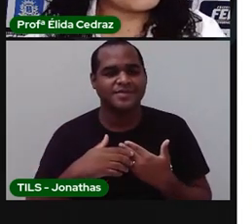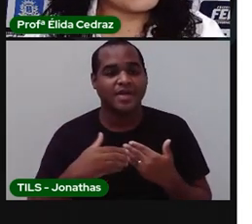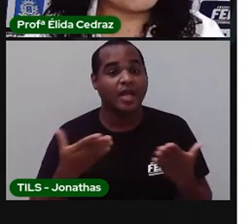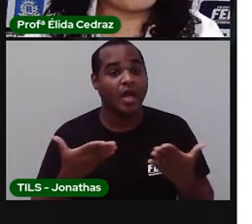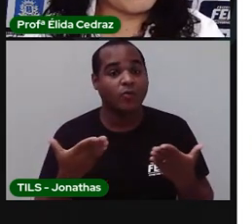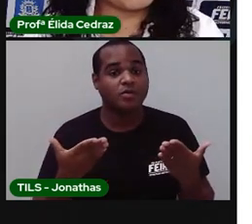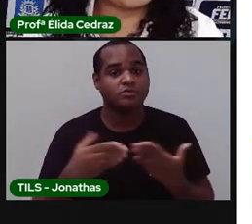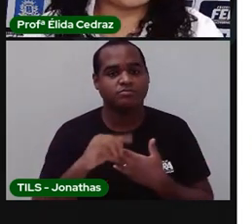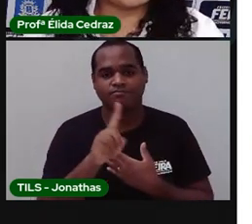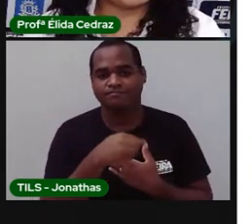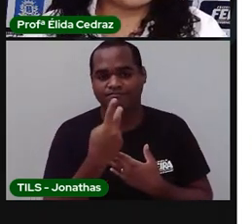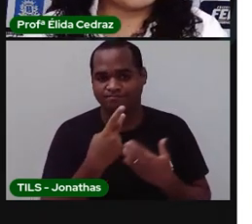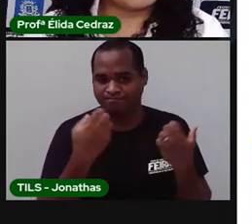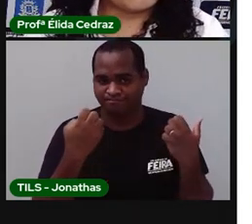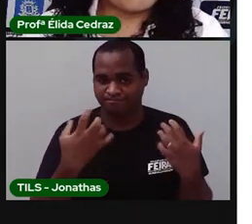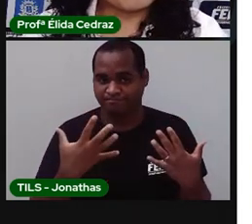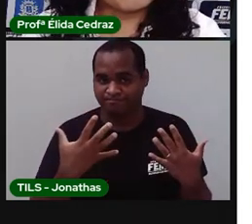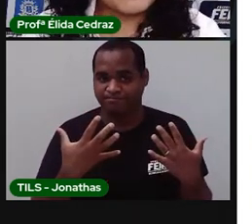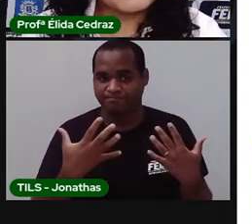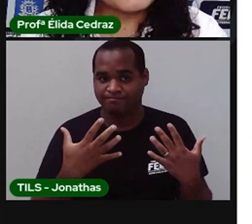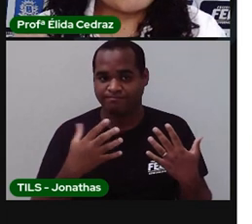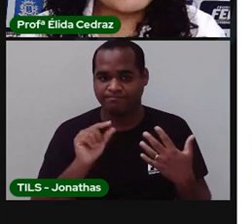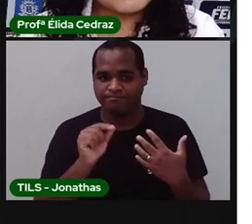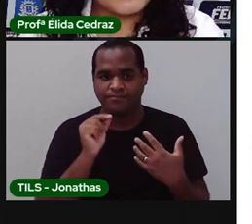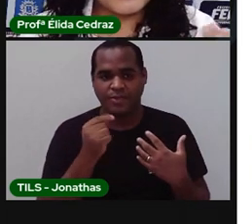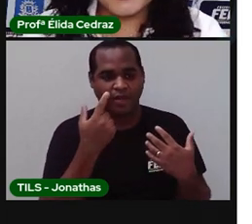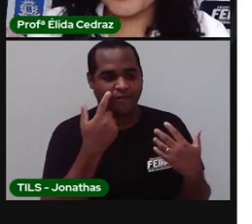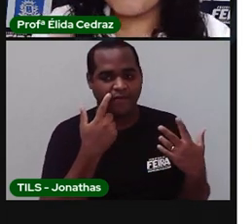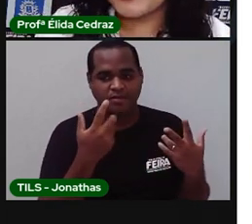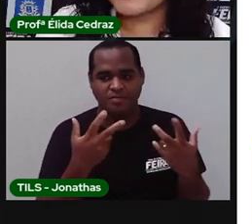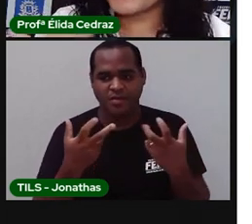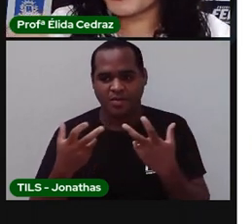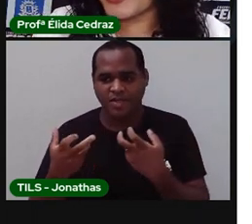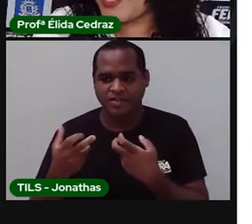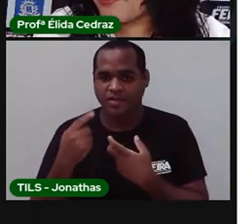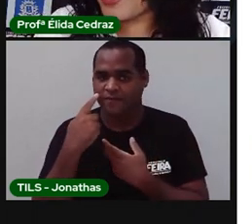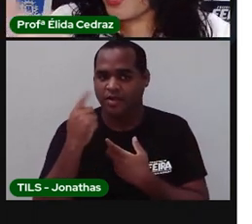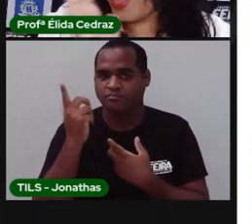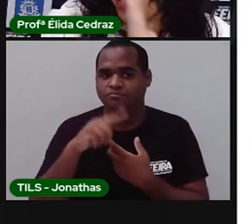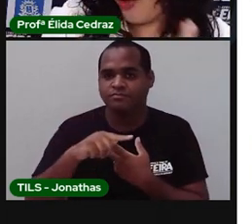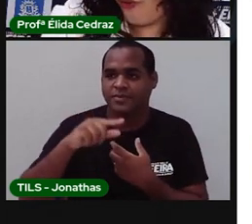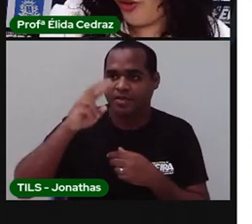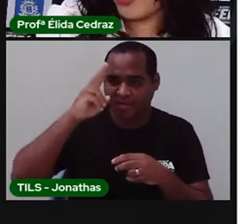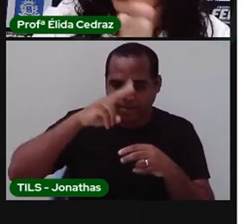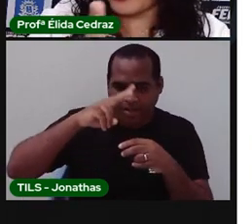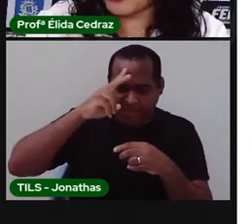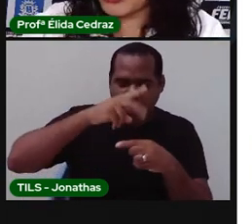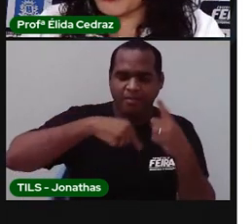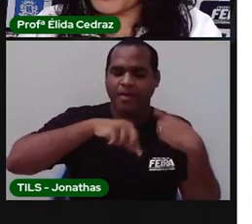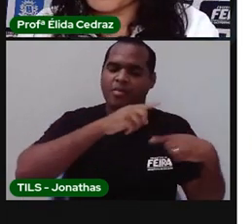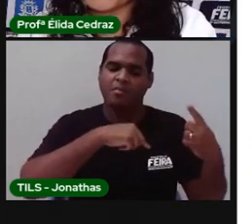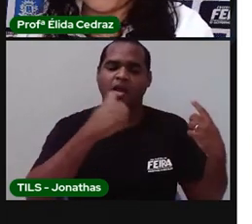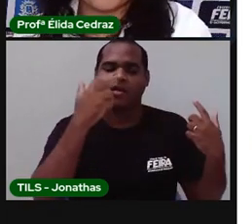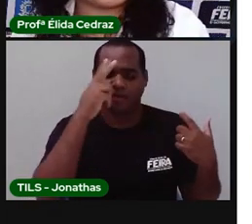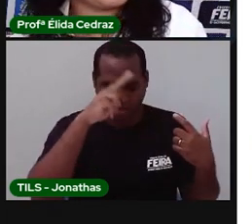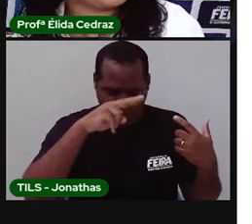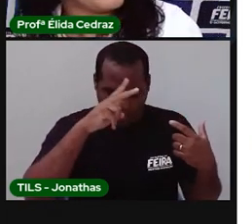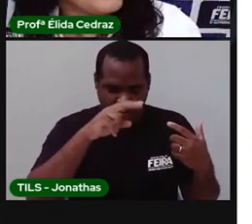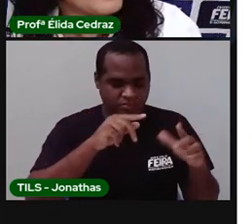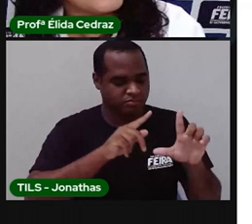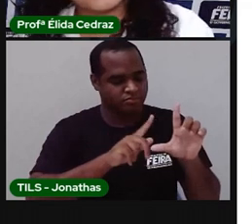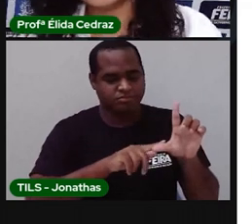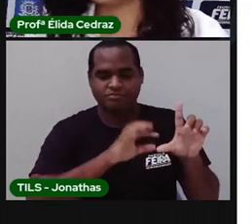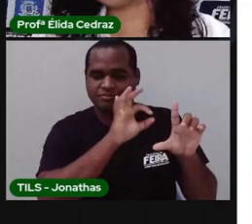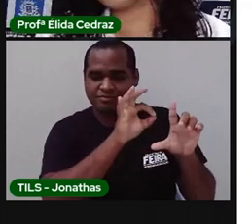a gente vai ver se você realmente lembra a ordem de onde estão as